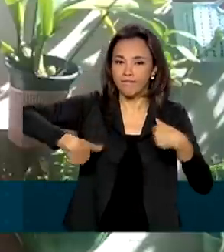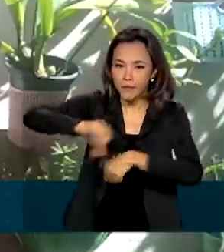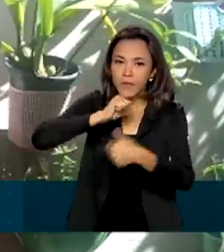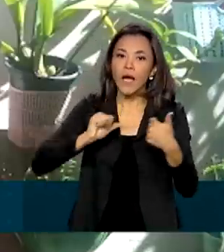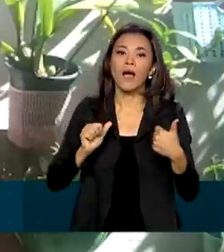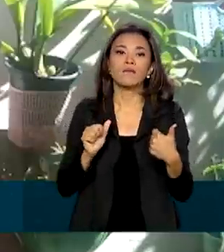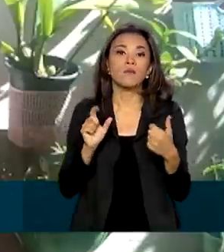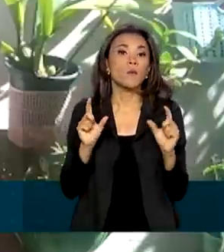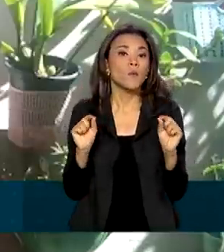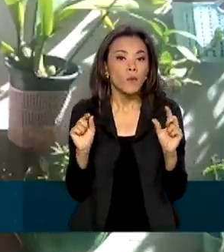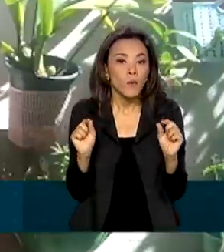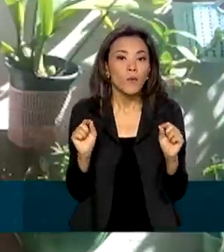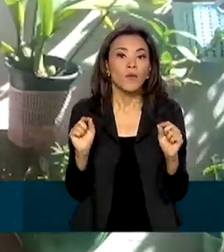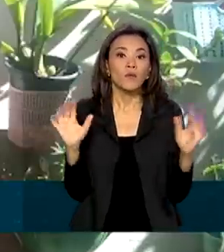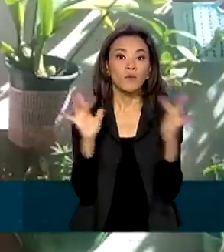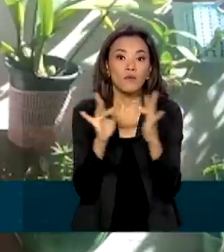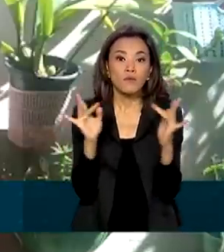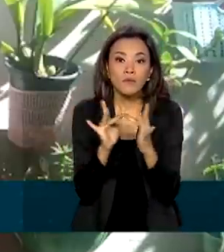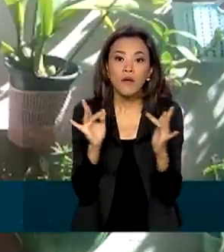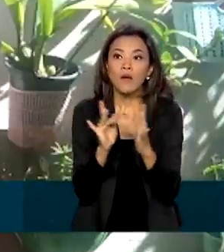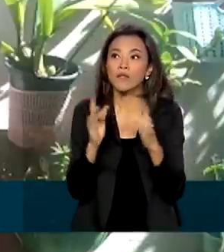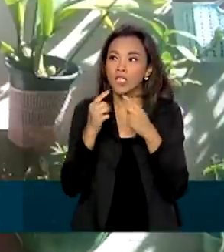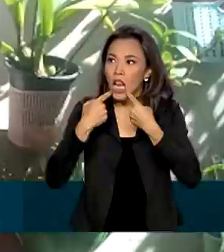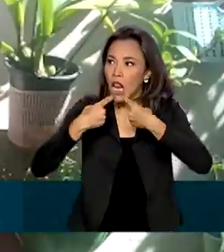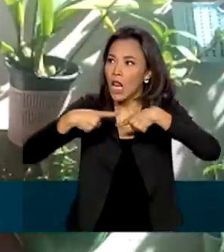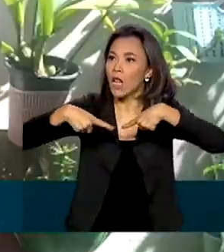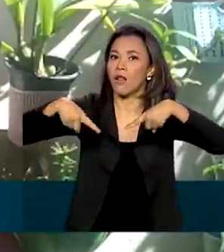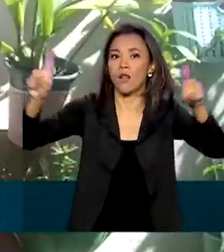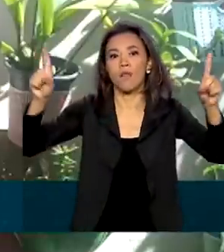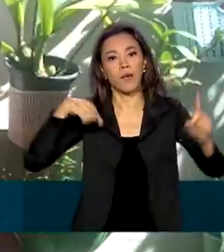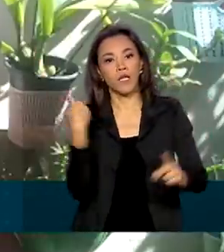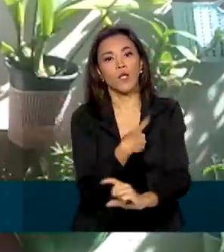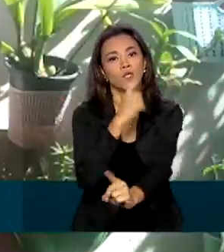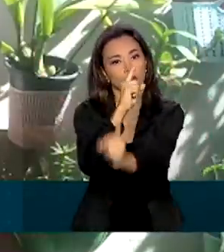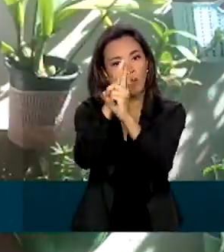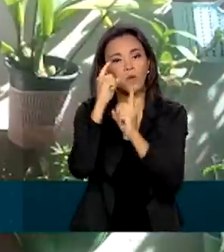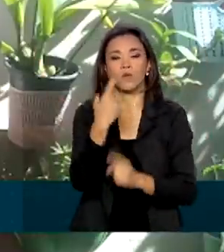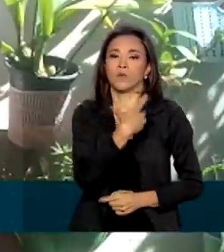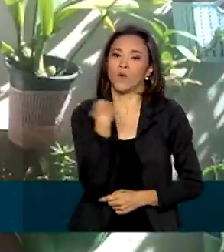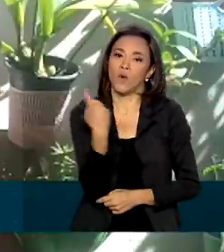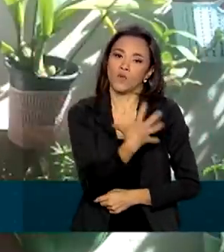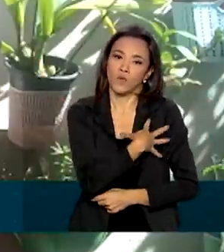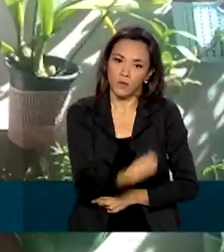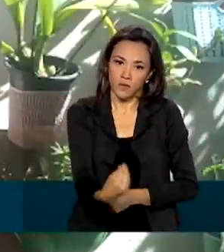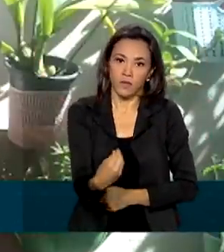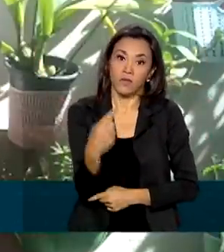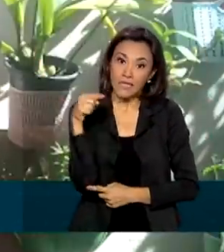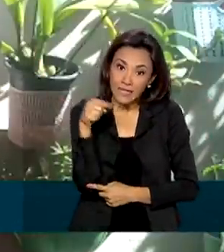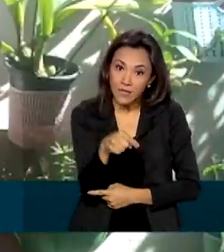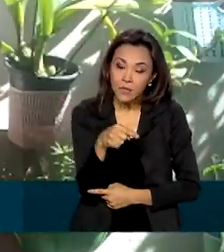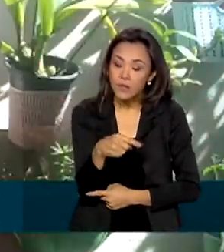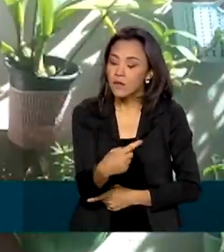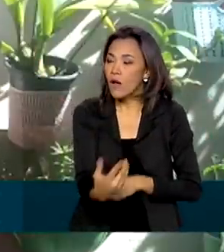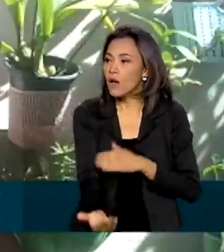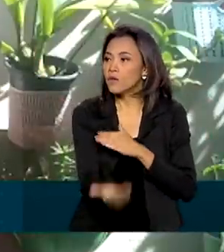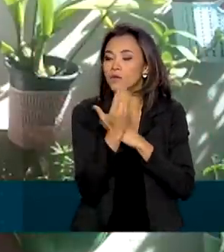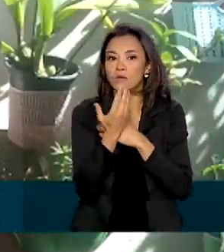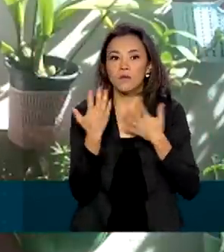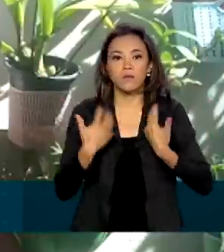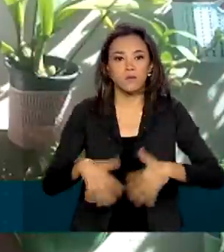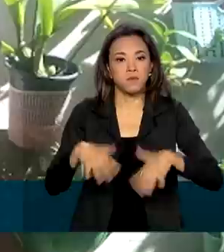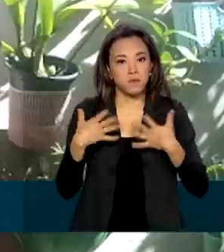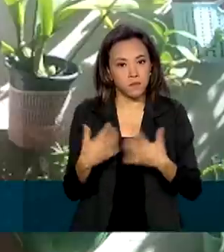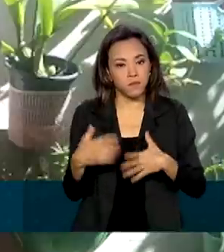canais que existem para que a gente encontre nossos filhos. Eles são a chave para começarmos uma busca